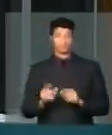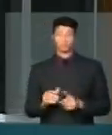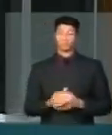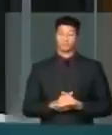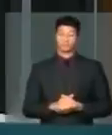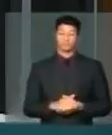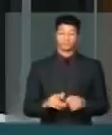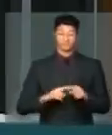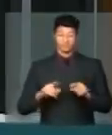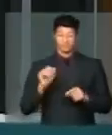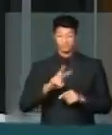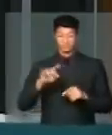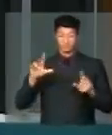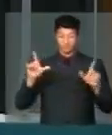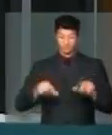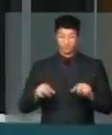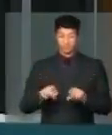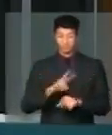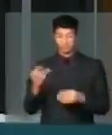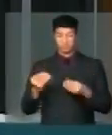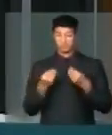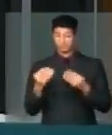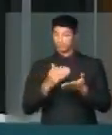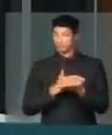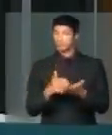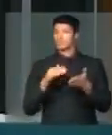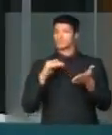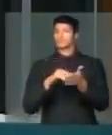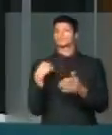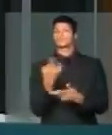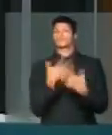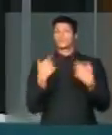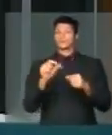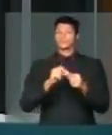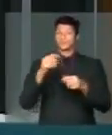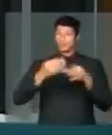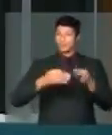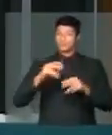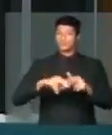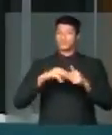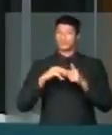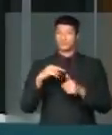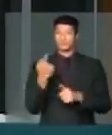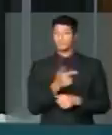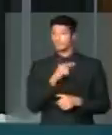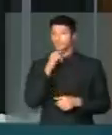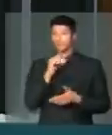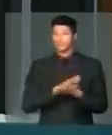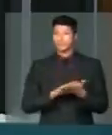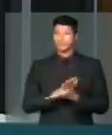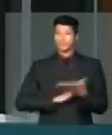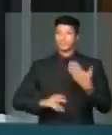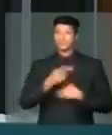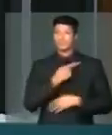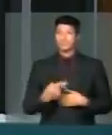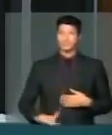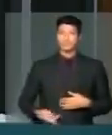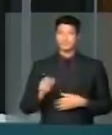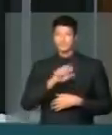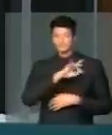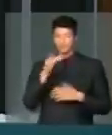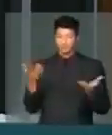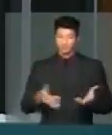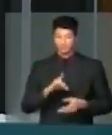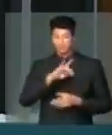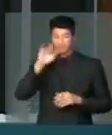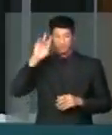nosso país, mas que vai diminuir, vai dar limites, e vamos fazer justiça. Portanto, não tenho dúvida, Sr. Presidente, que o dia